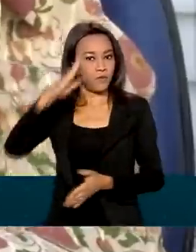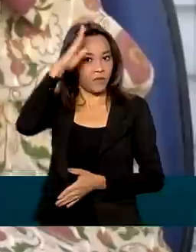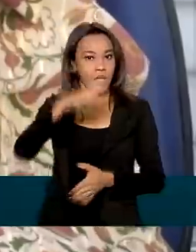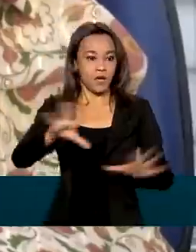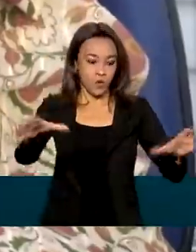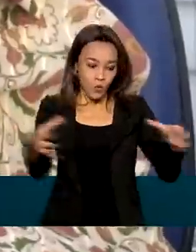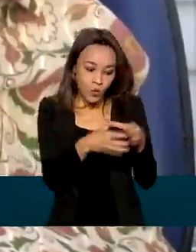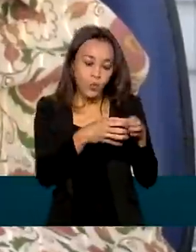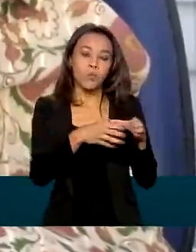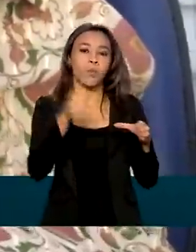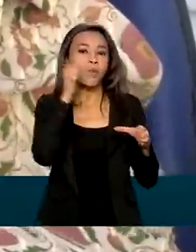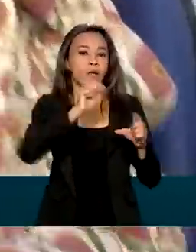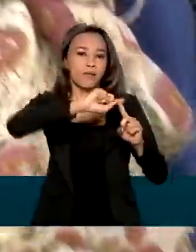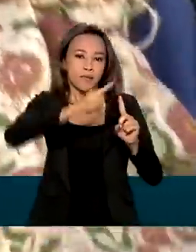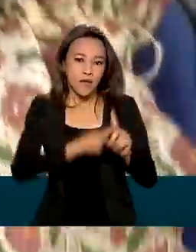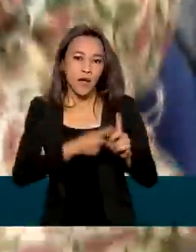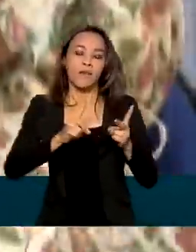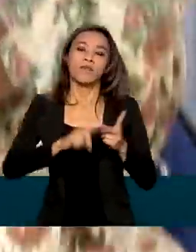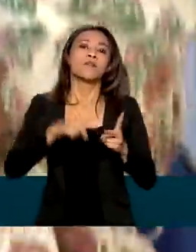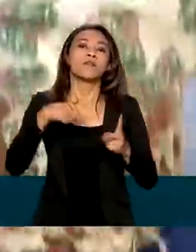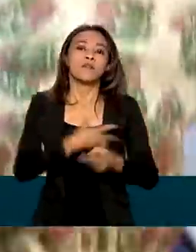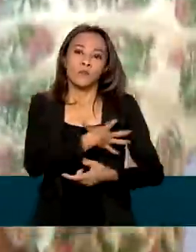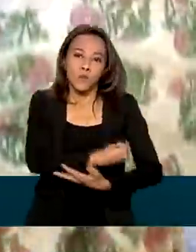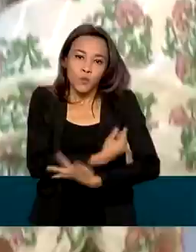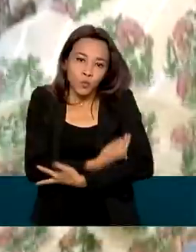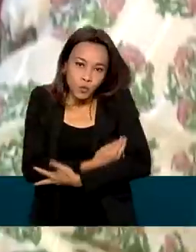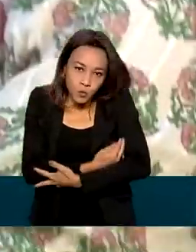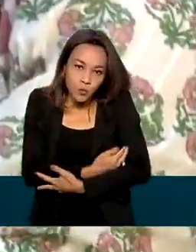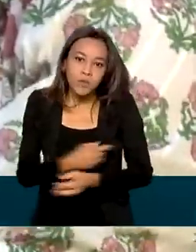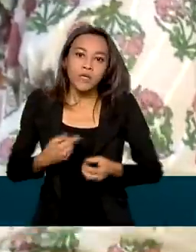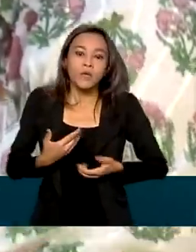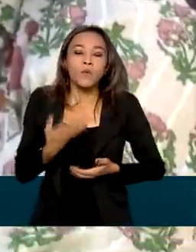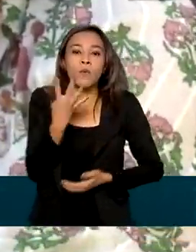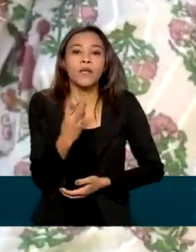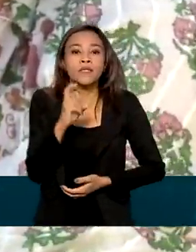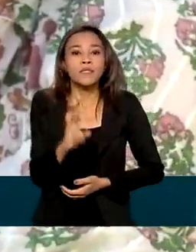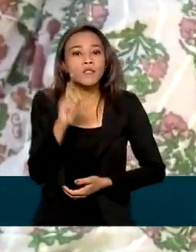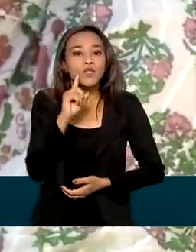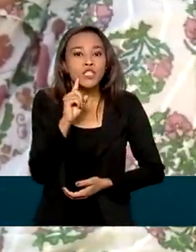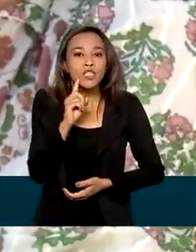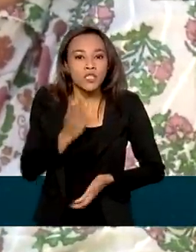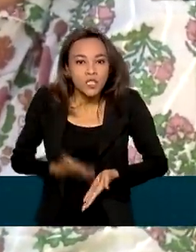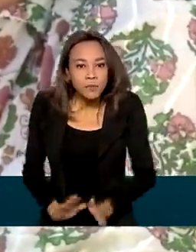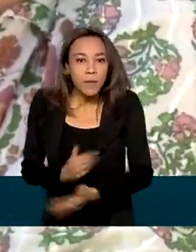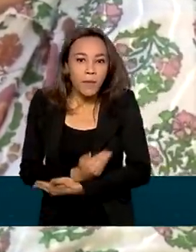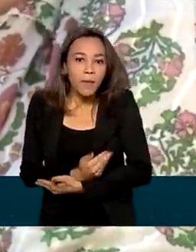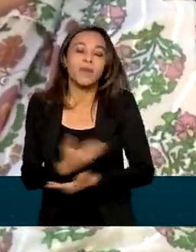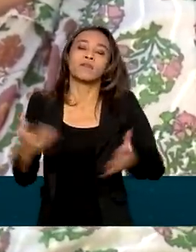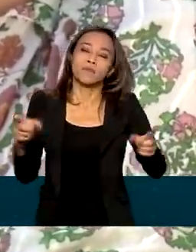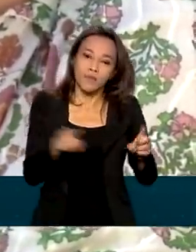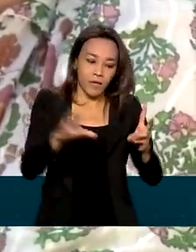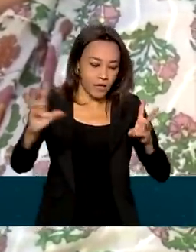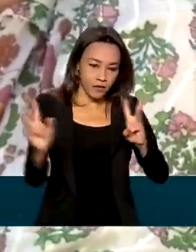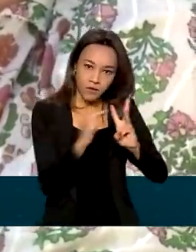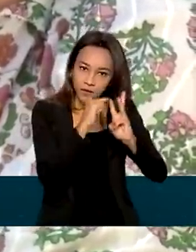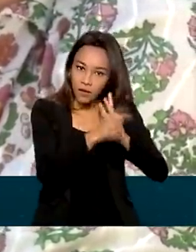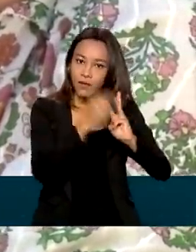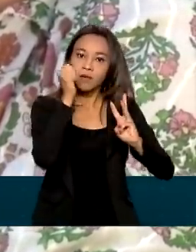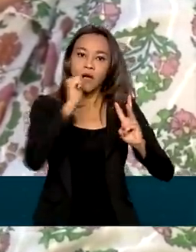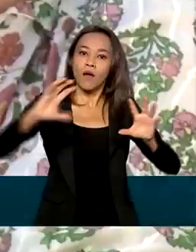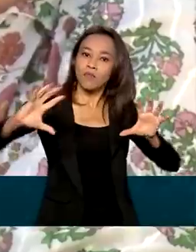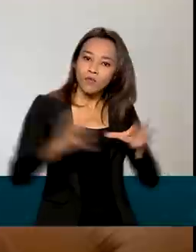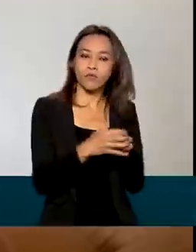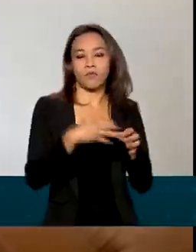grávidas, lactantes e puérperas, independentemente da idade, no grupo de prioridade de vacinação contra a Covid